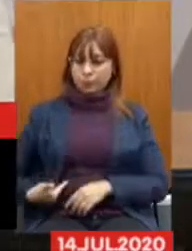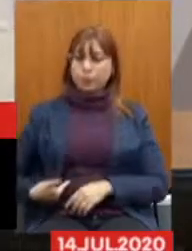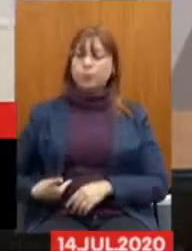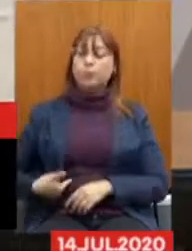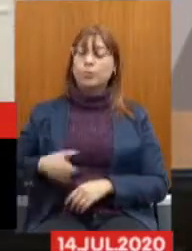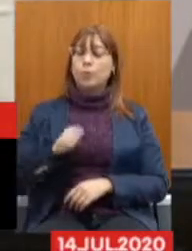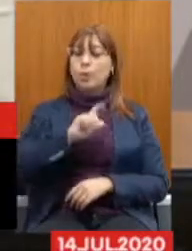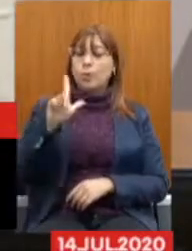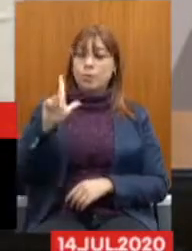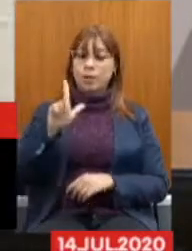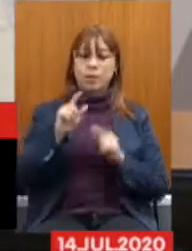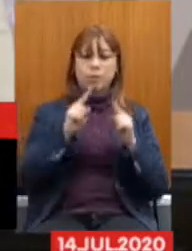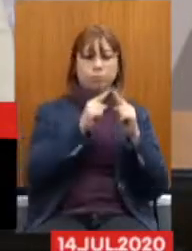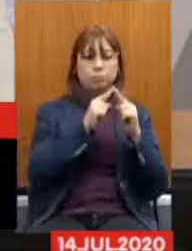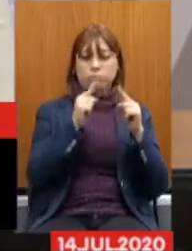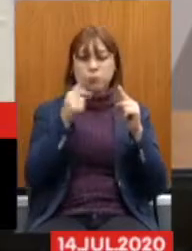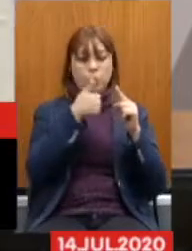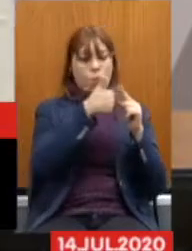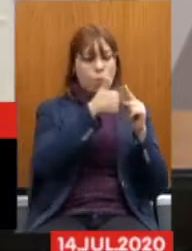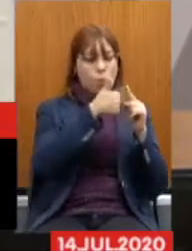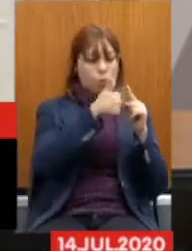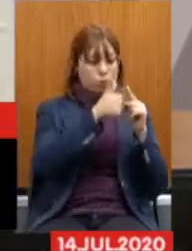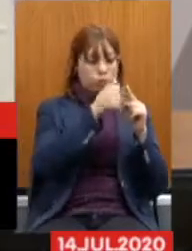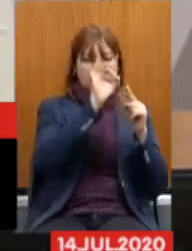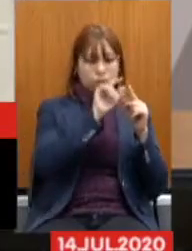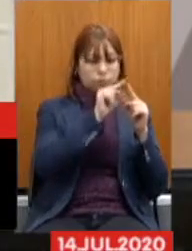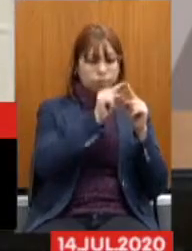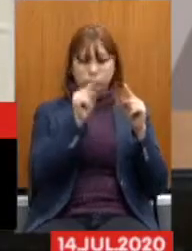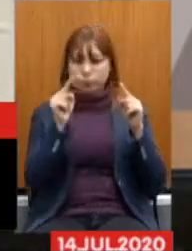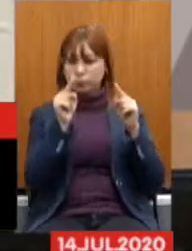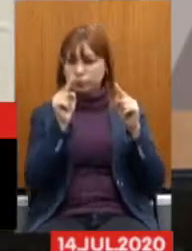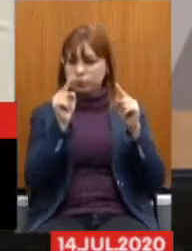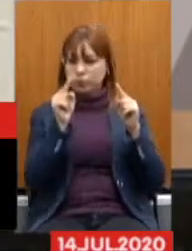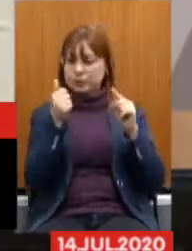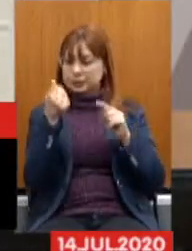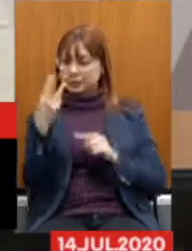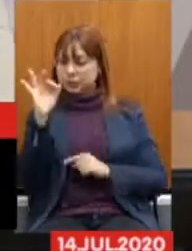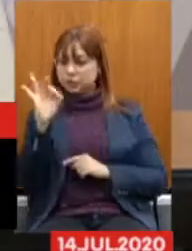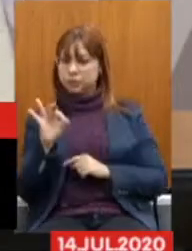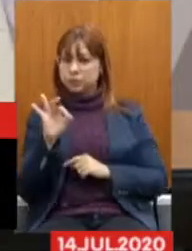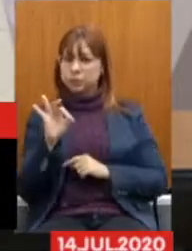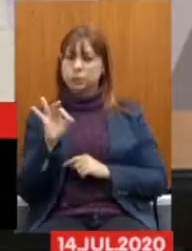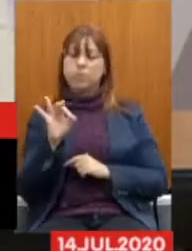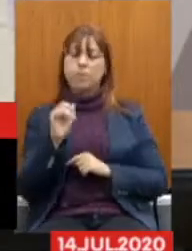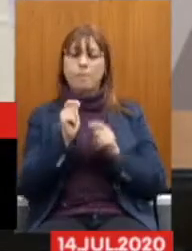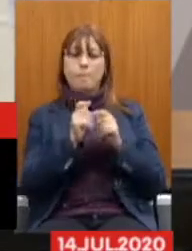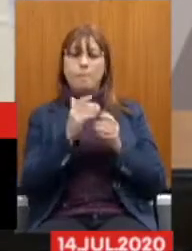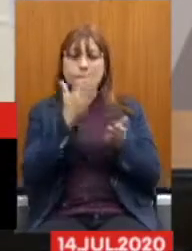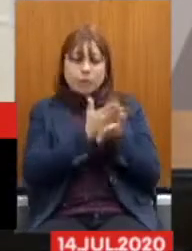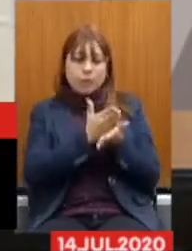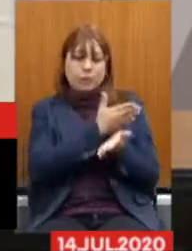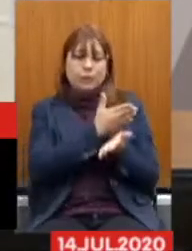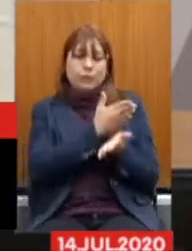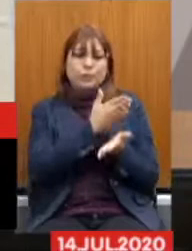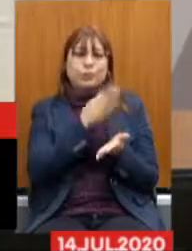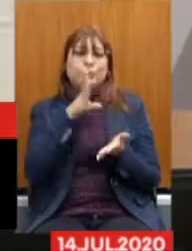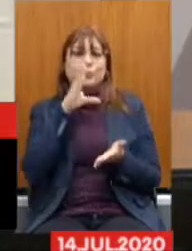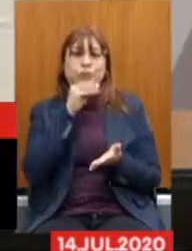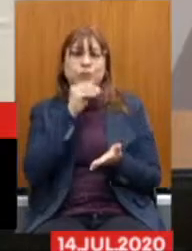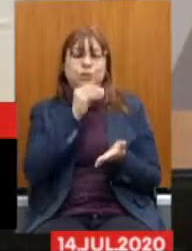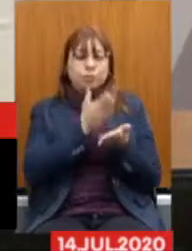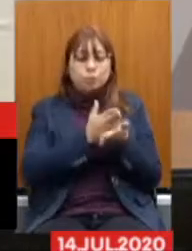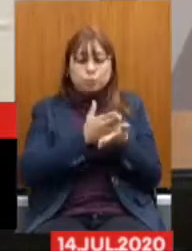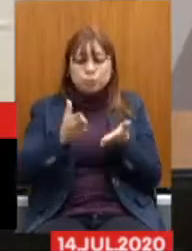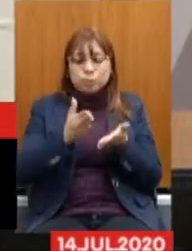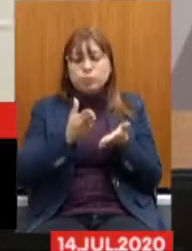Então De 11 Para 13% Metade Dos nossos Filiados E de 11 Para 16